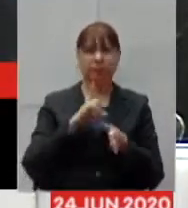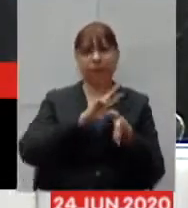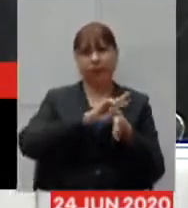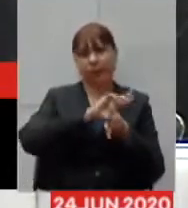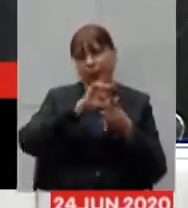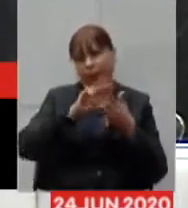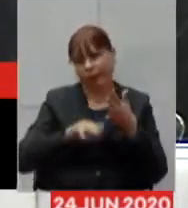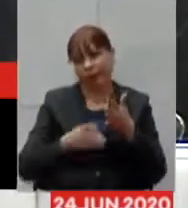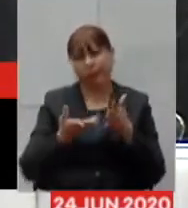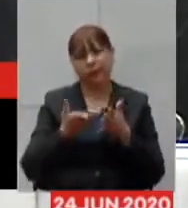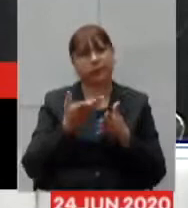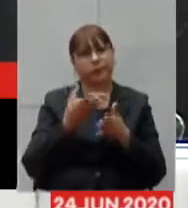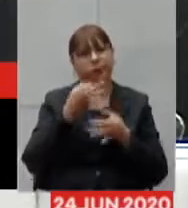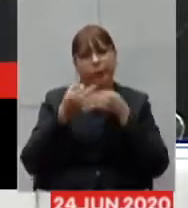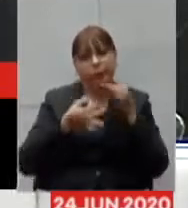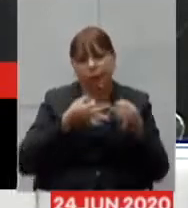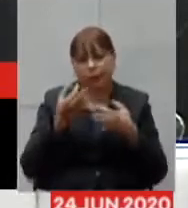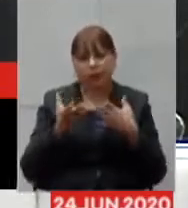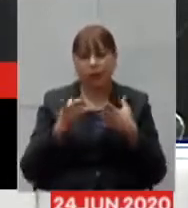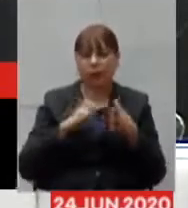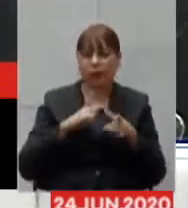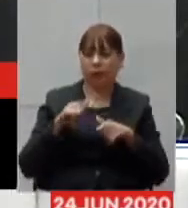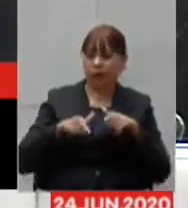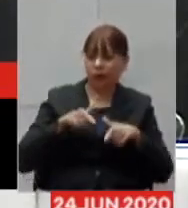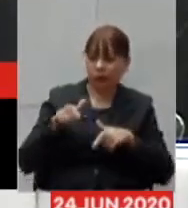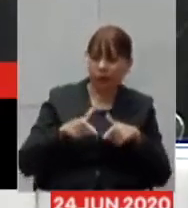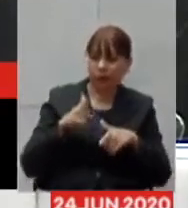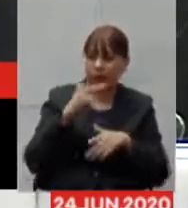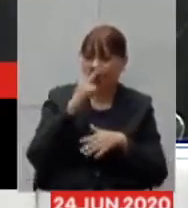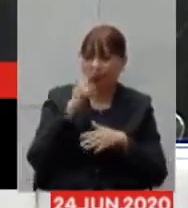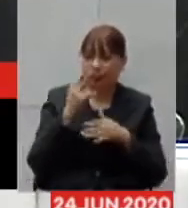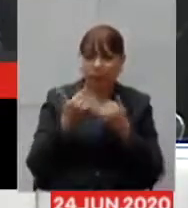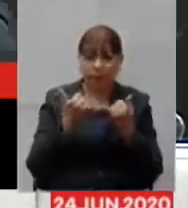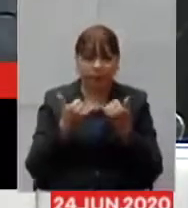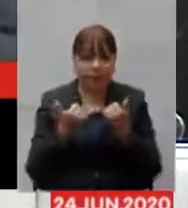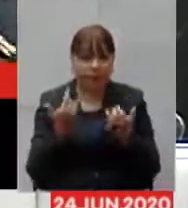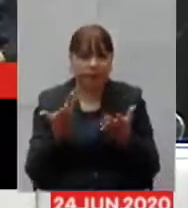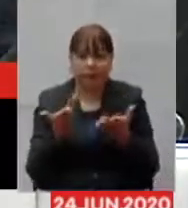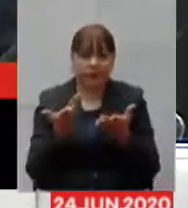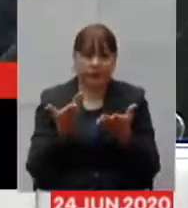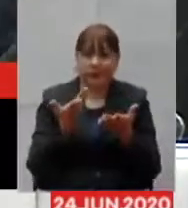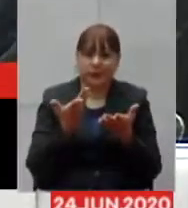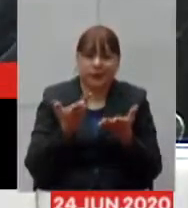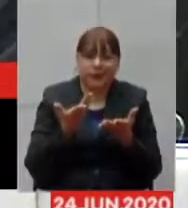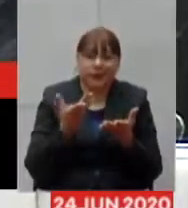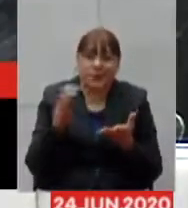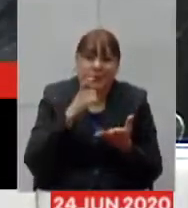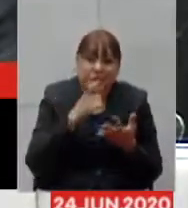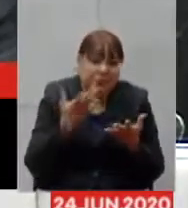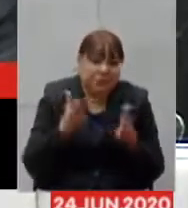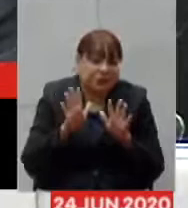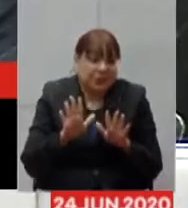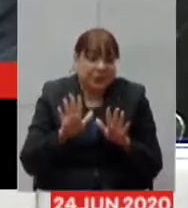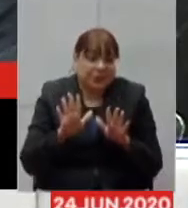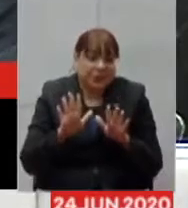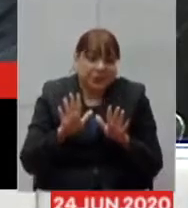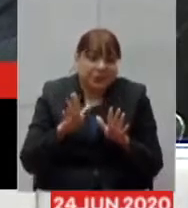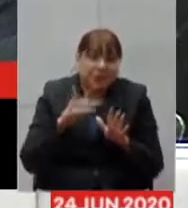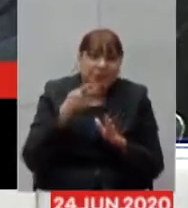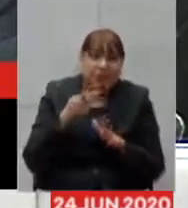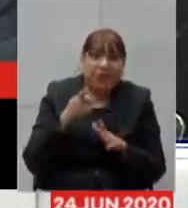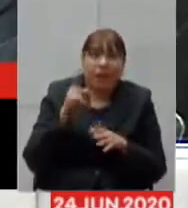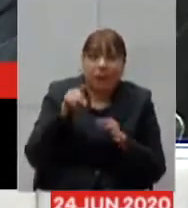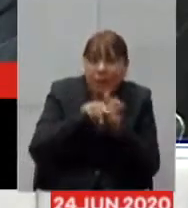alguns trabalhos que parecem obra de ficção científica uma vez que eles até trazem a importância da testagem mas